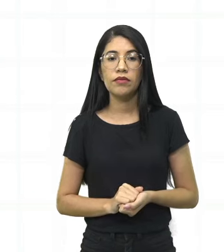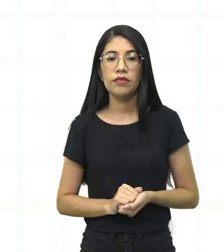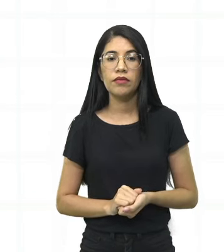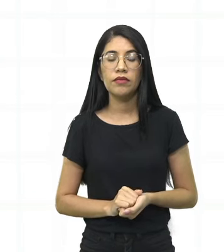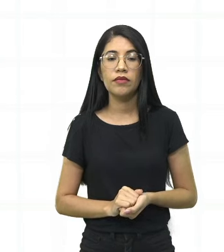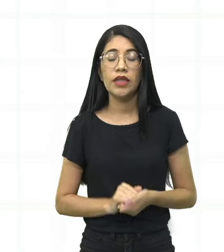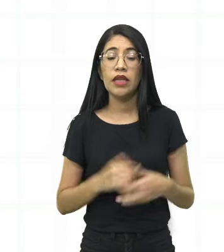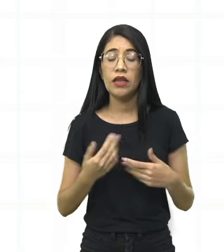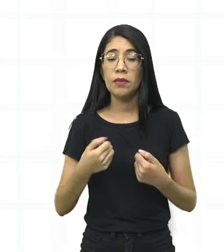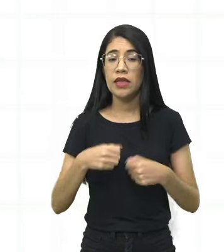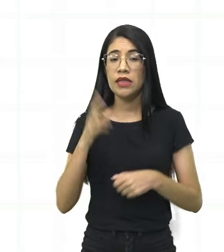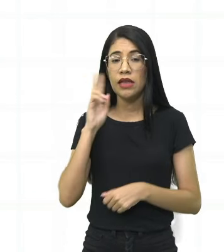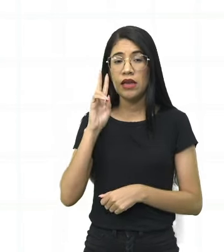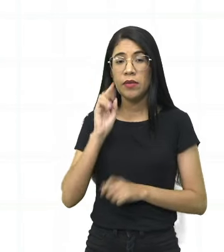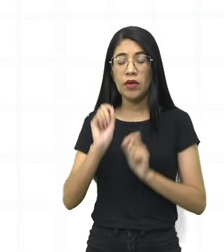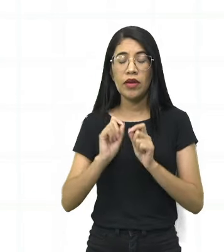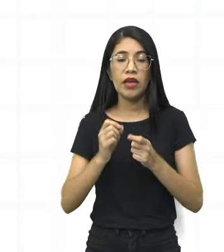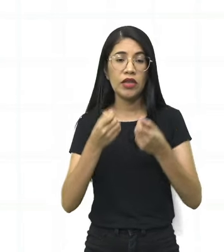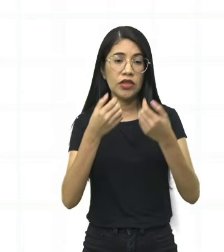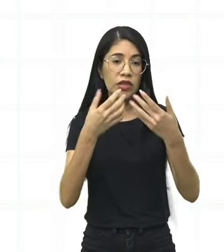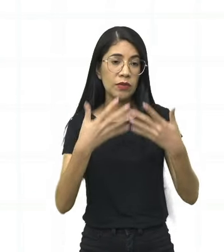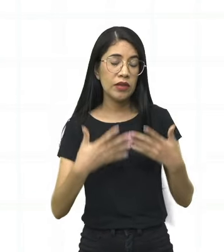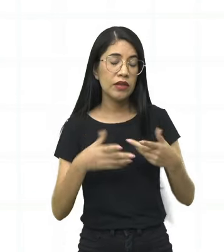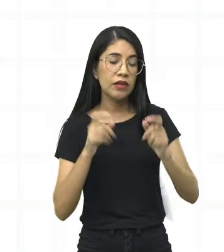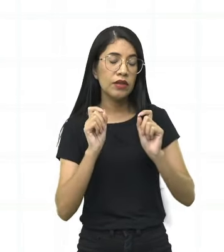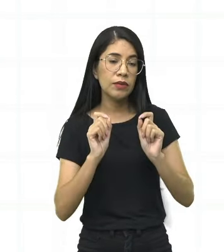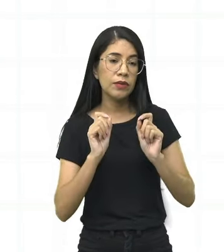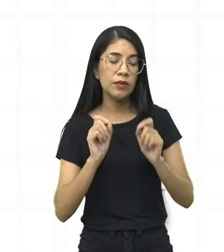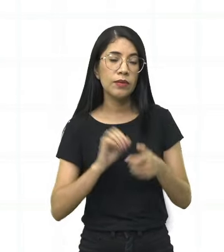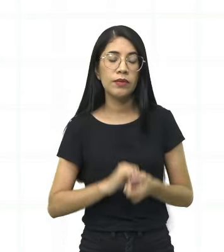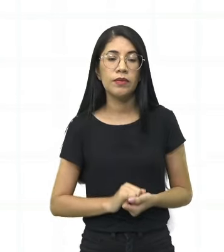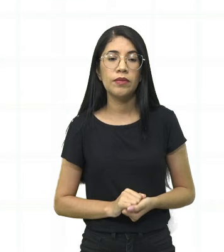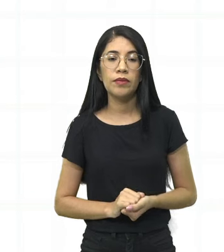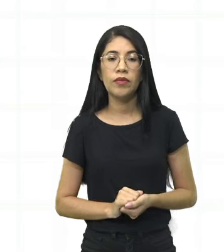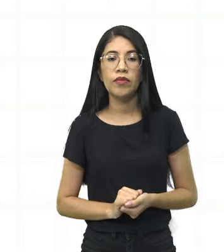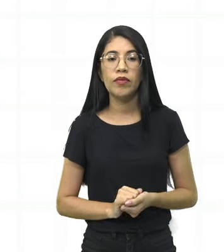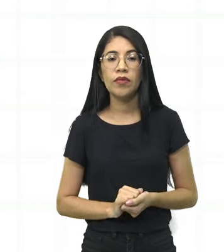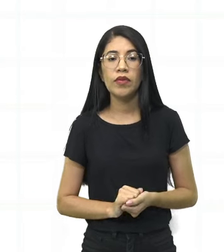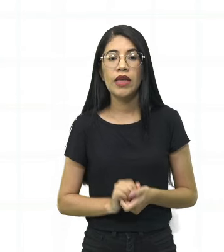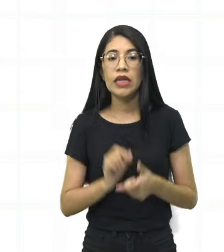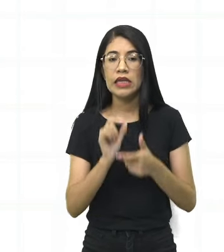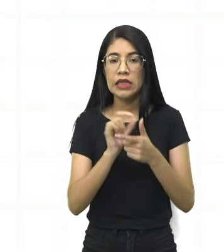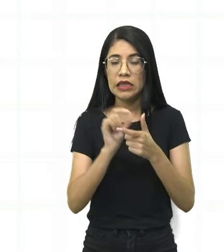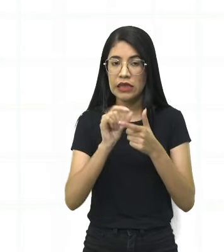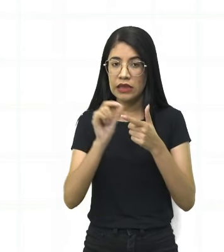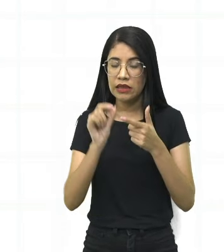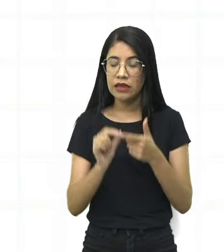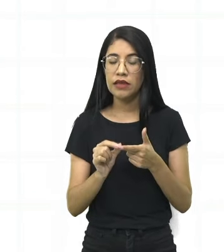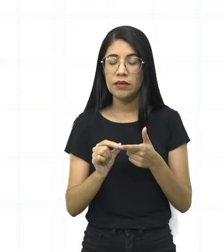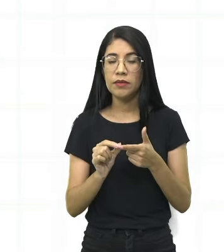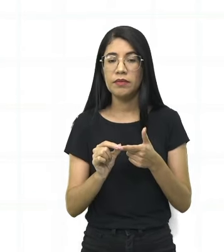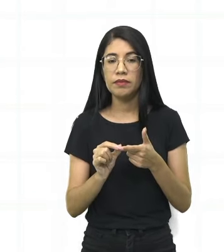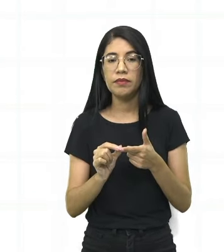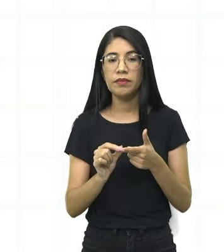lembre-se que nós estamos falando de sílabas, né? Sílabas